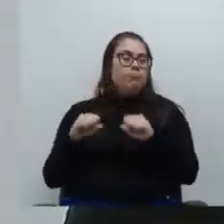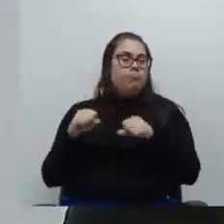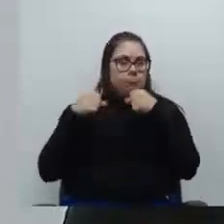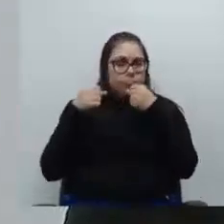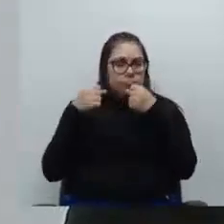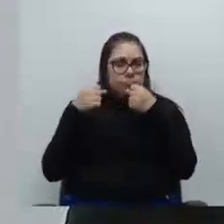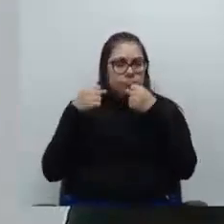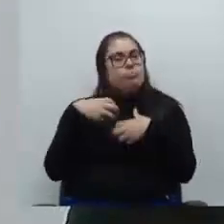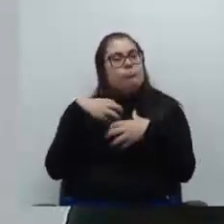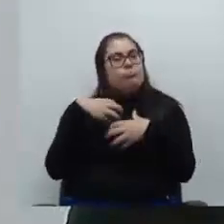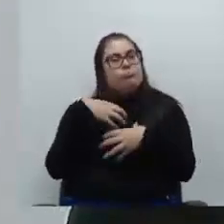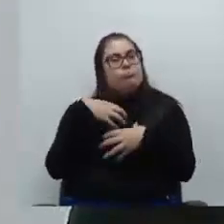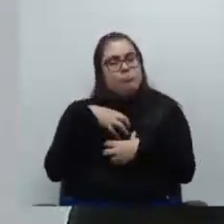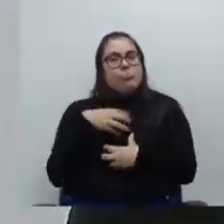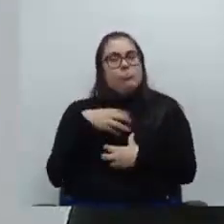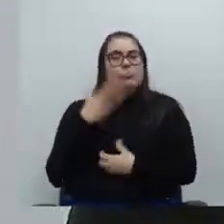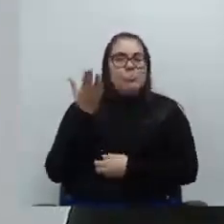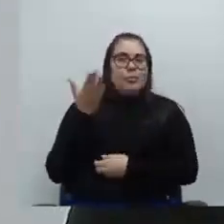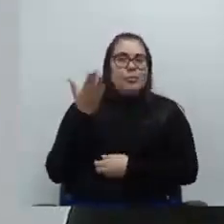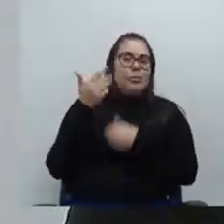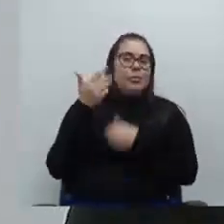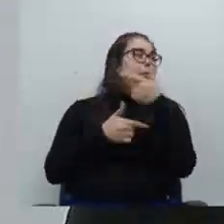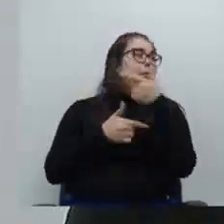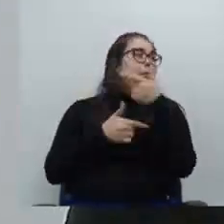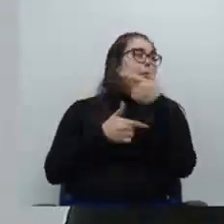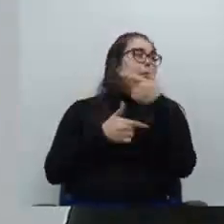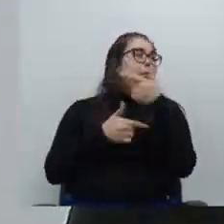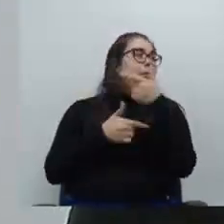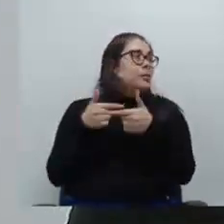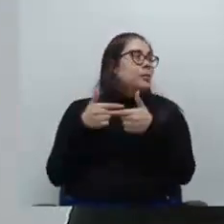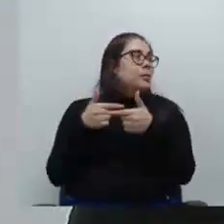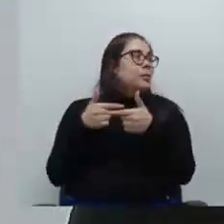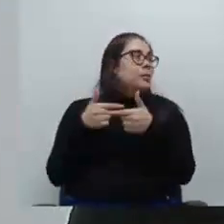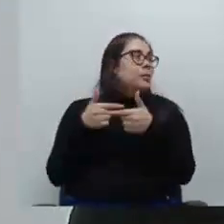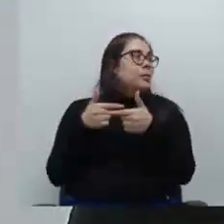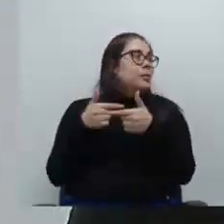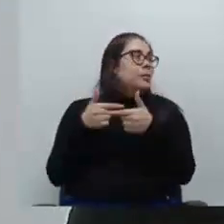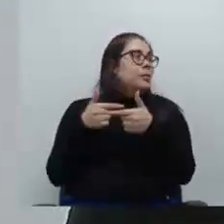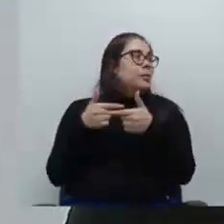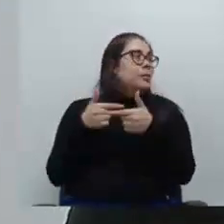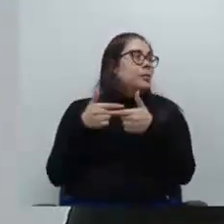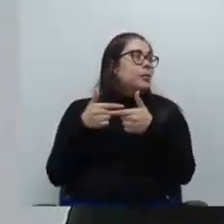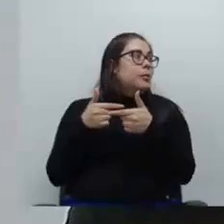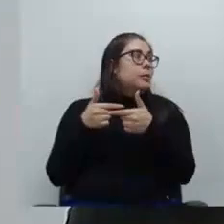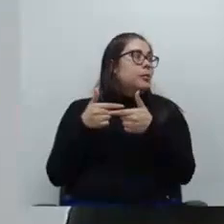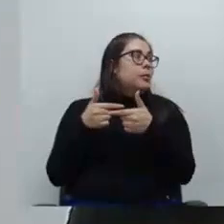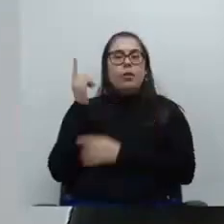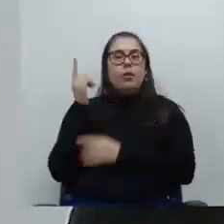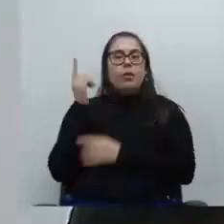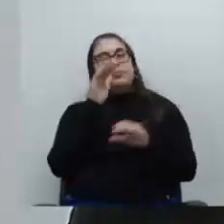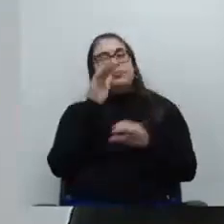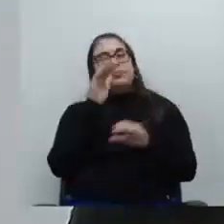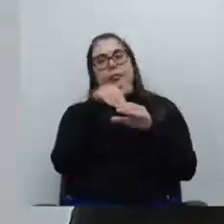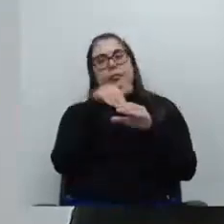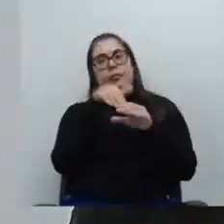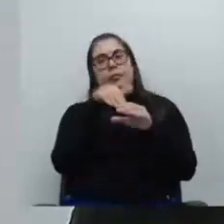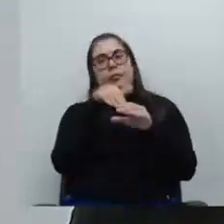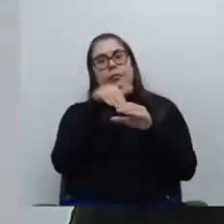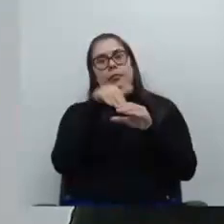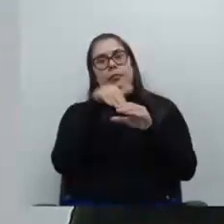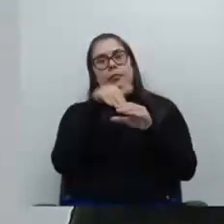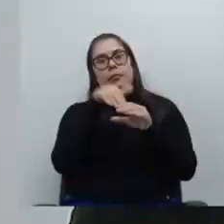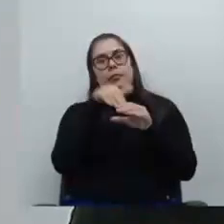gentil de condução das coisas. Então, não poderia deixar de parabenizar pela expressiva votação para a eleição da